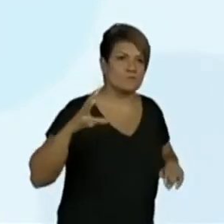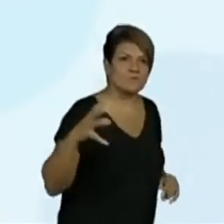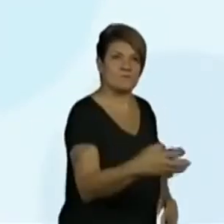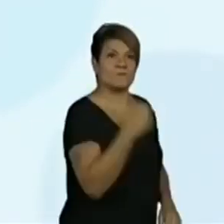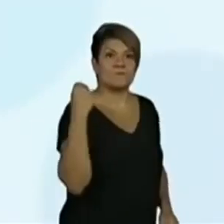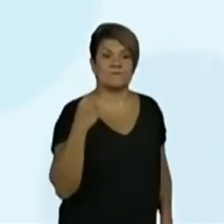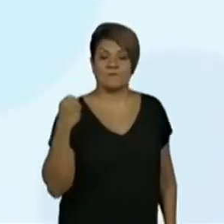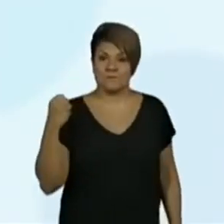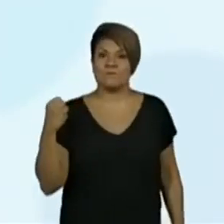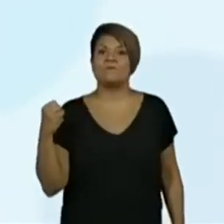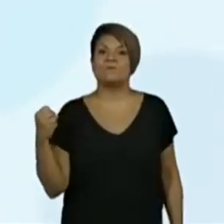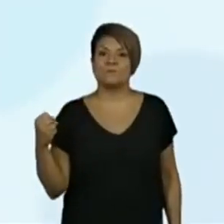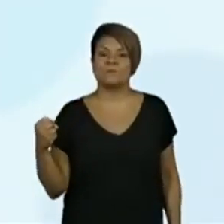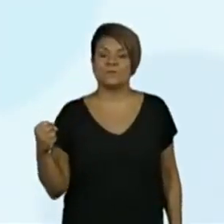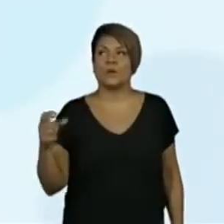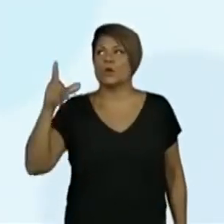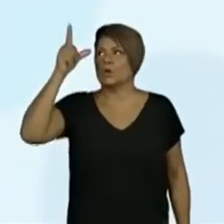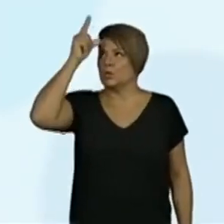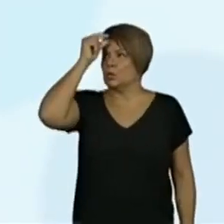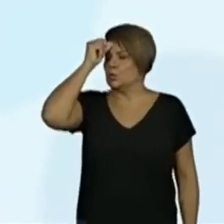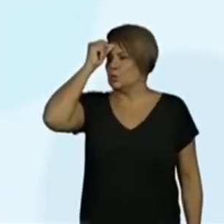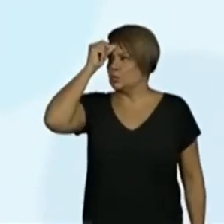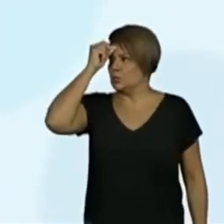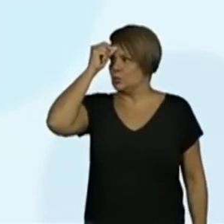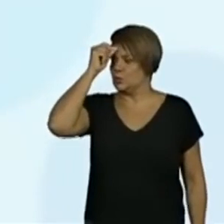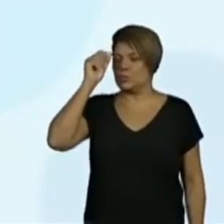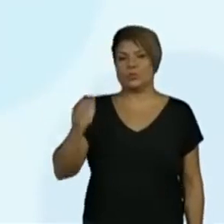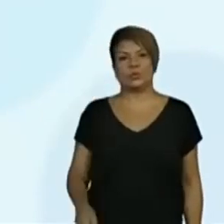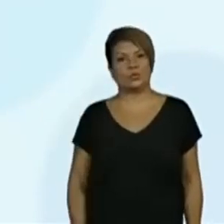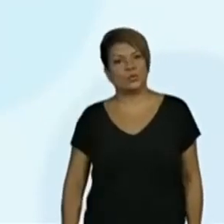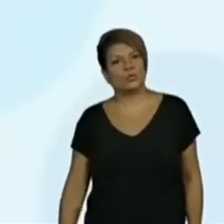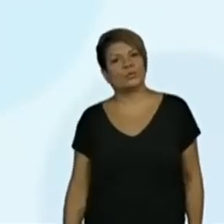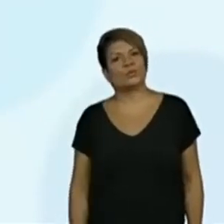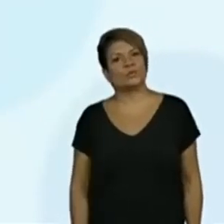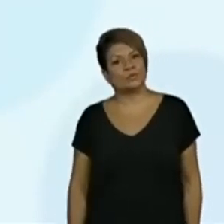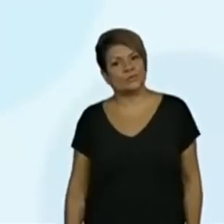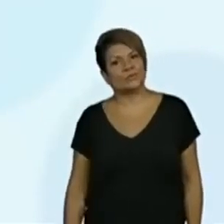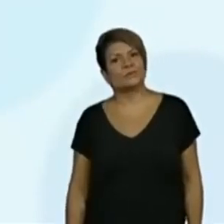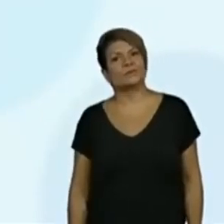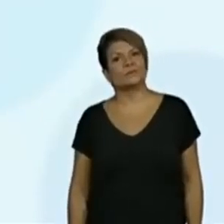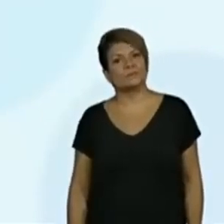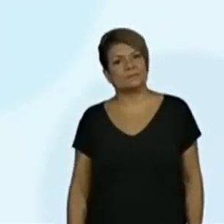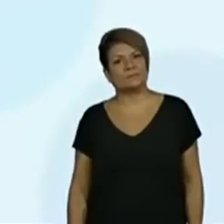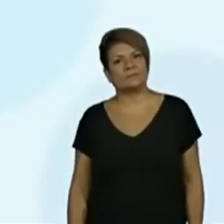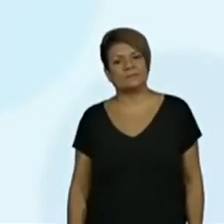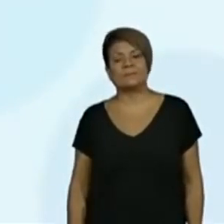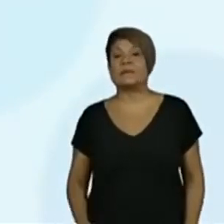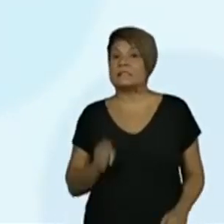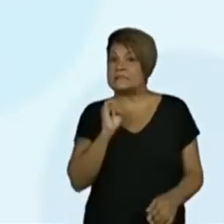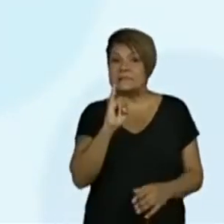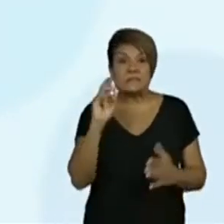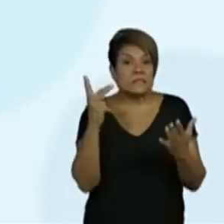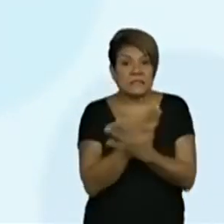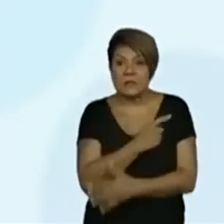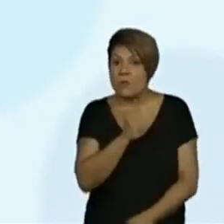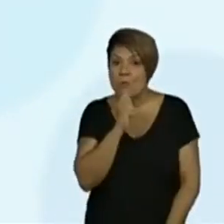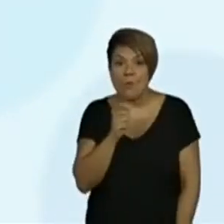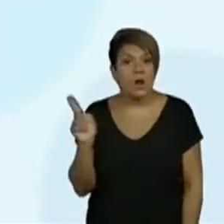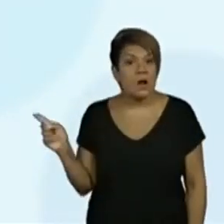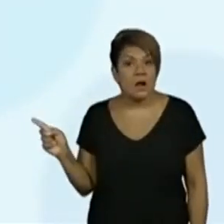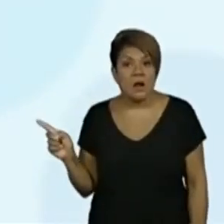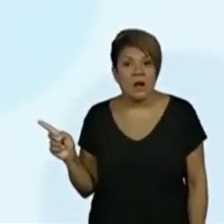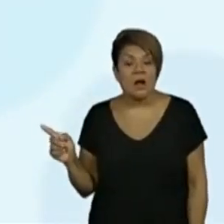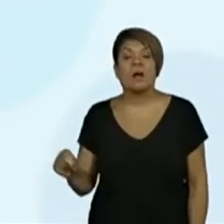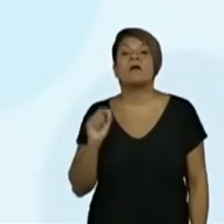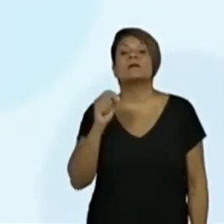Que alívio que ele apareceu, né? Sim. Olha só. Que situação. Se isso não tivesse acontecido, que